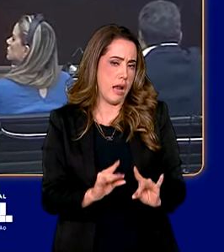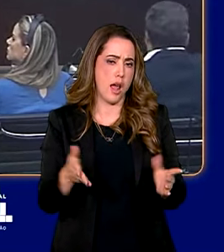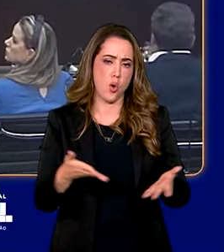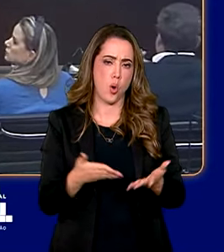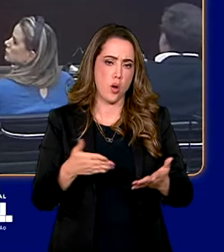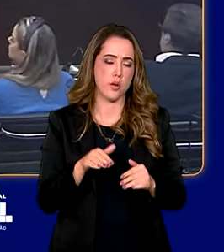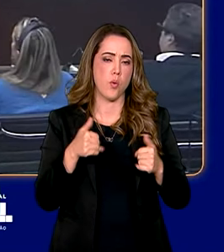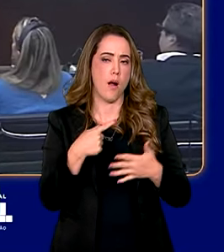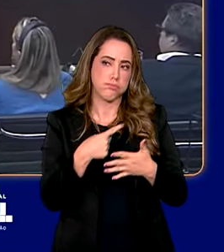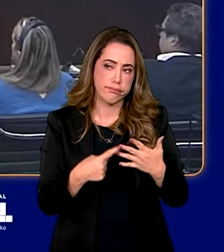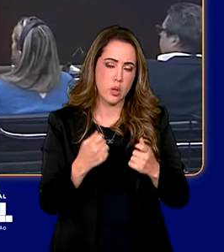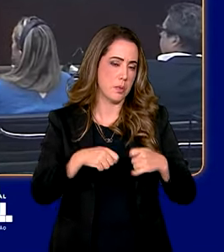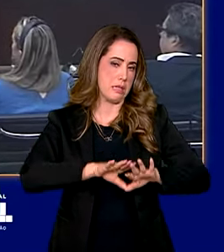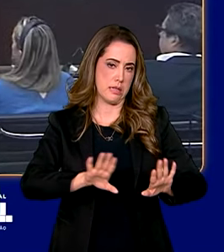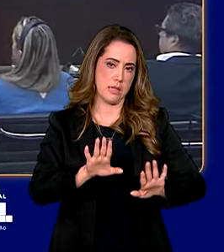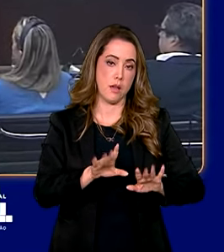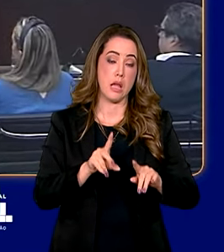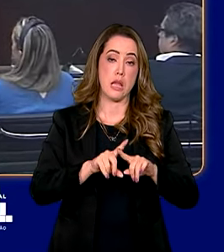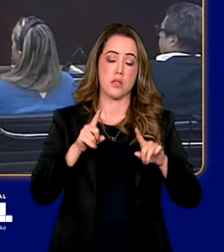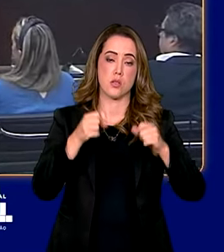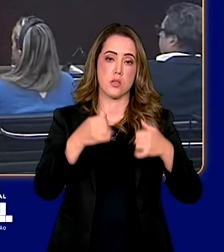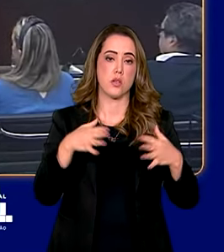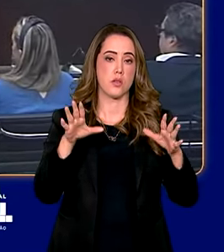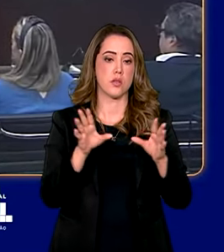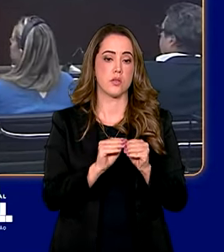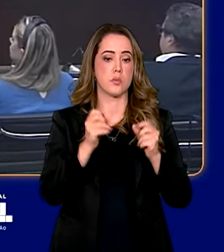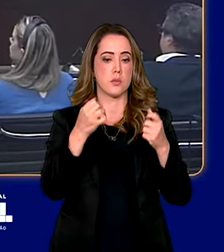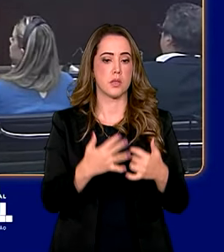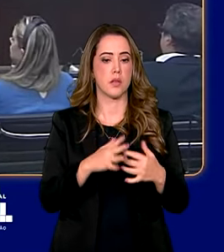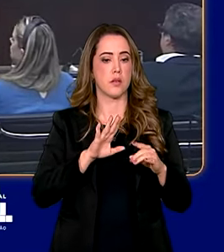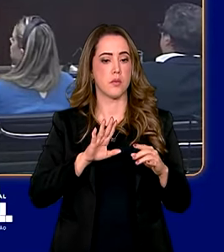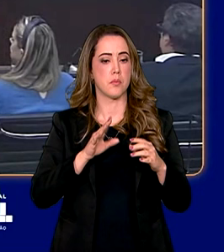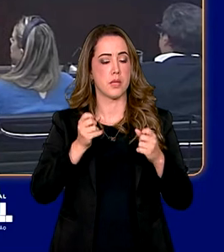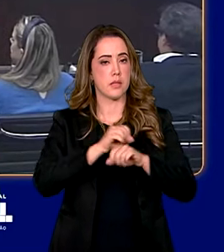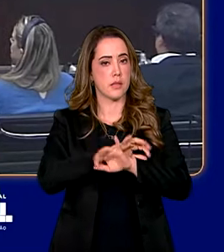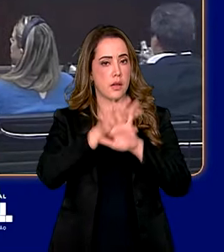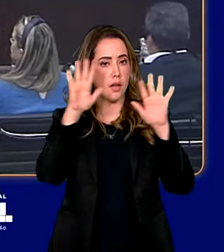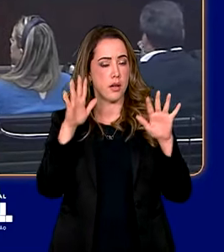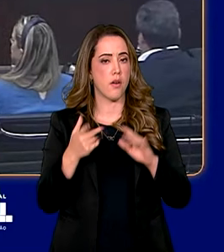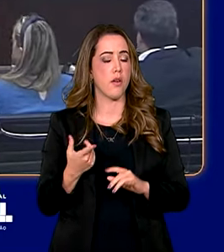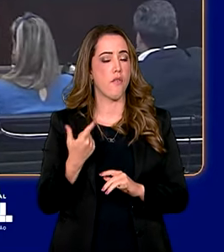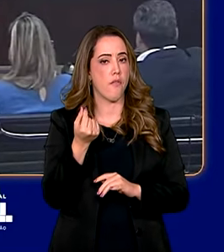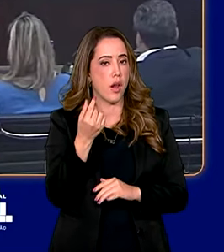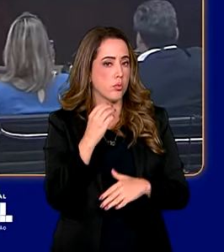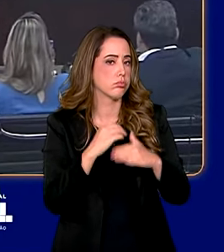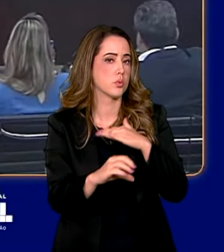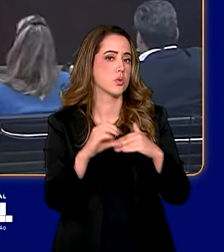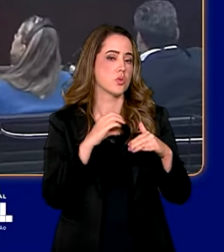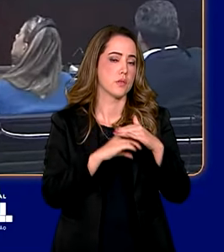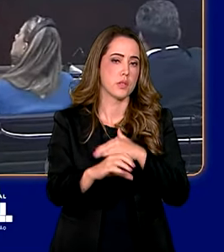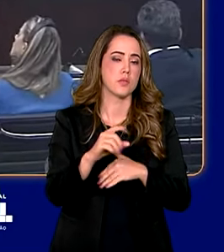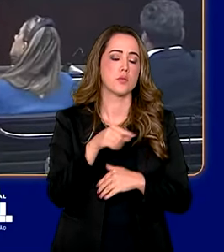menção a todas elas, mas podemos apenas focar para dar uma noção clara do volume de investimentos